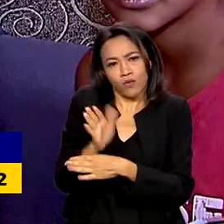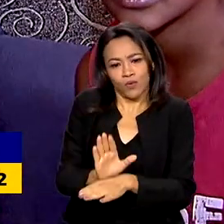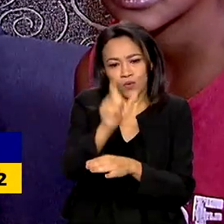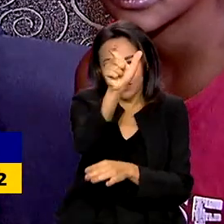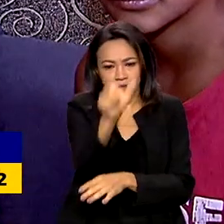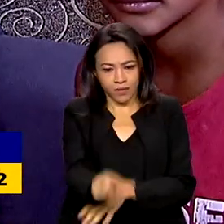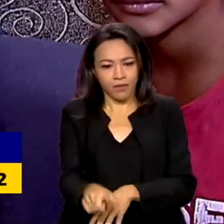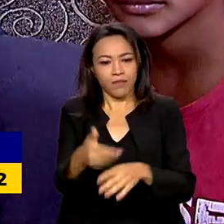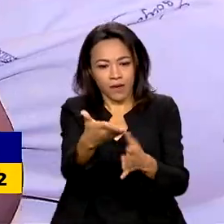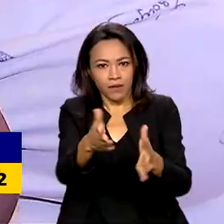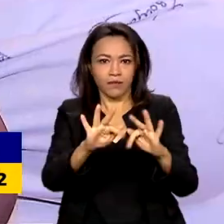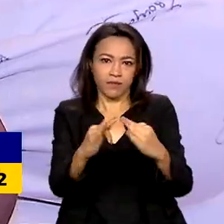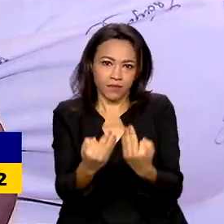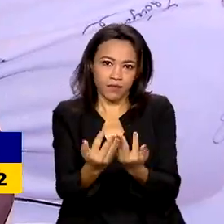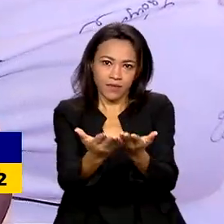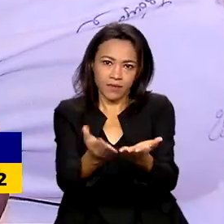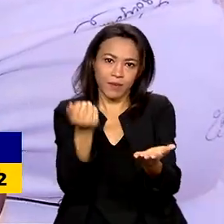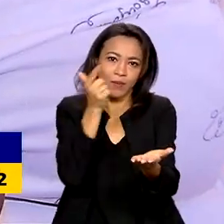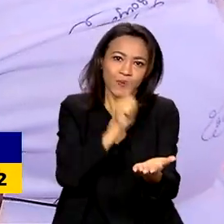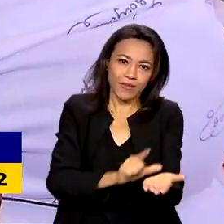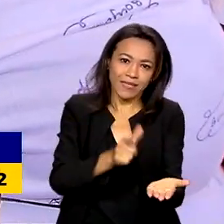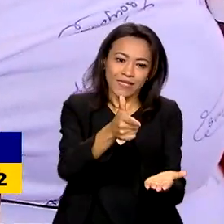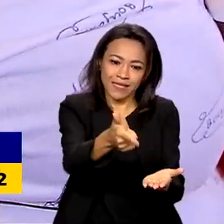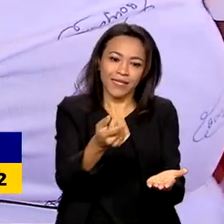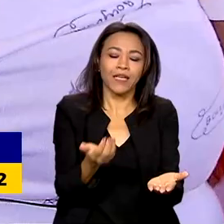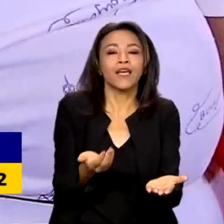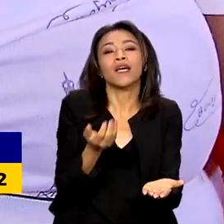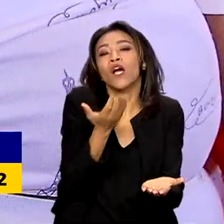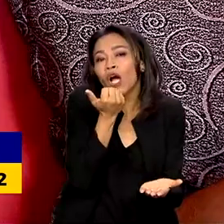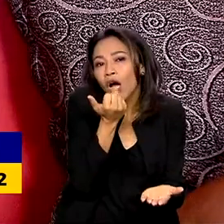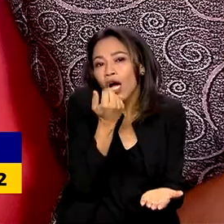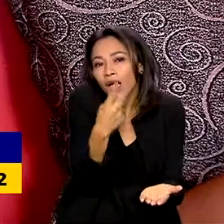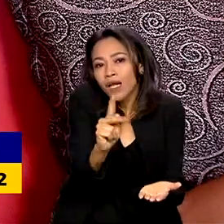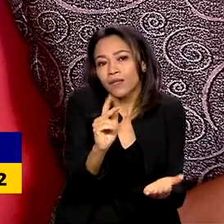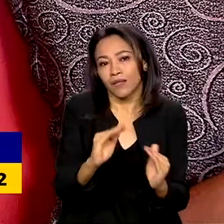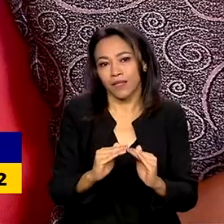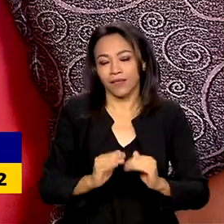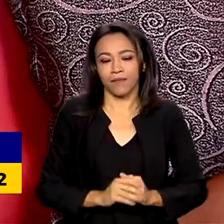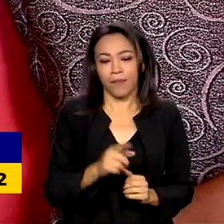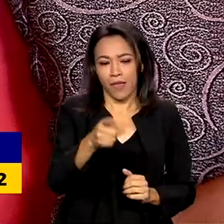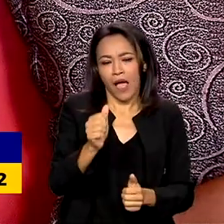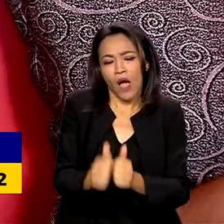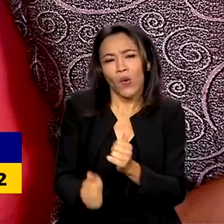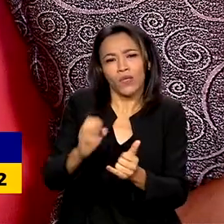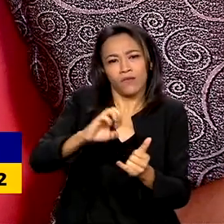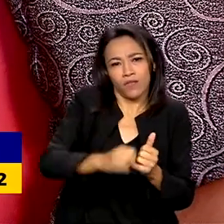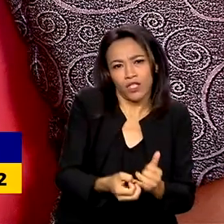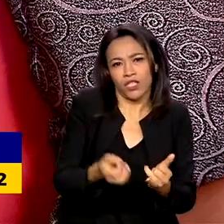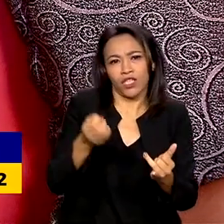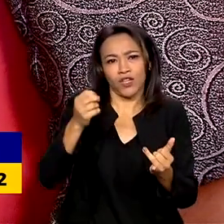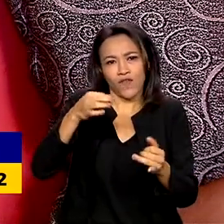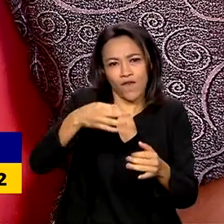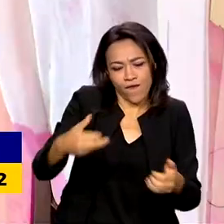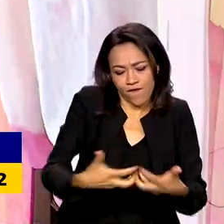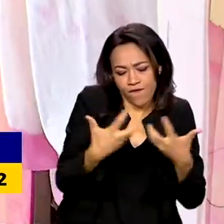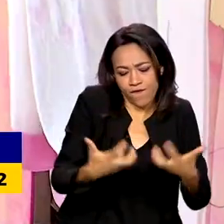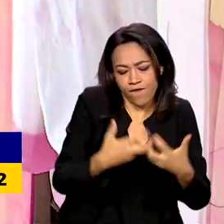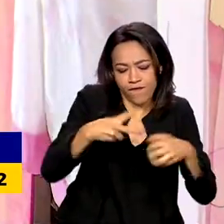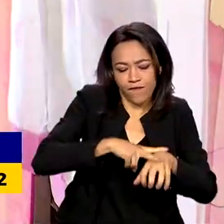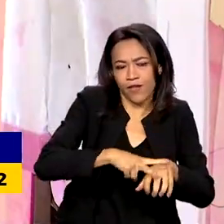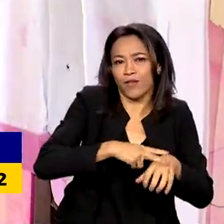Jucimara dos Santos conseguir pôr comida na mesa. É arroz, feijão, verduras.